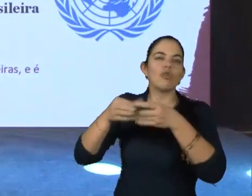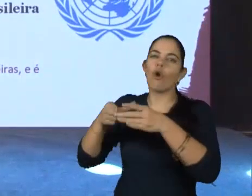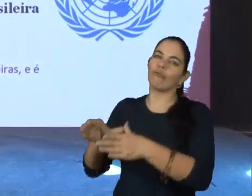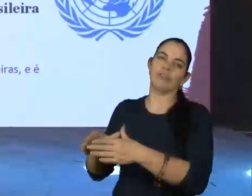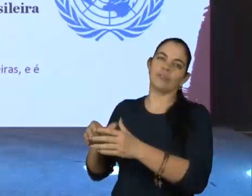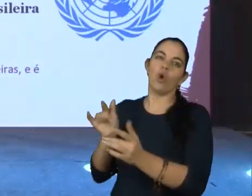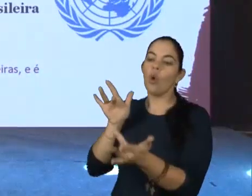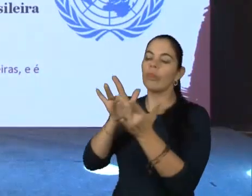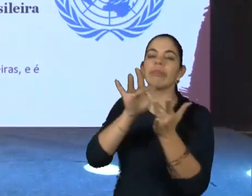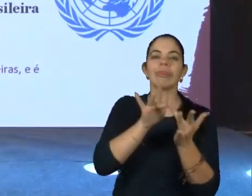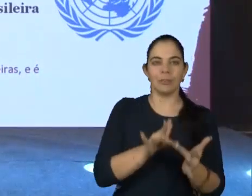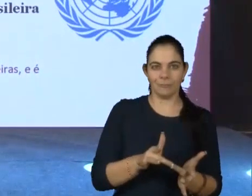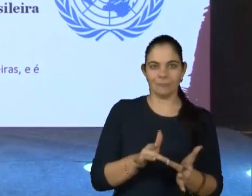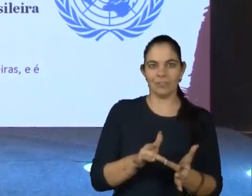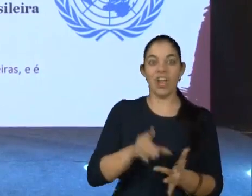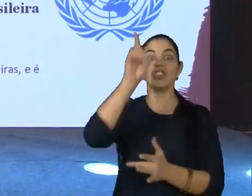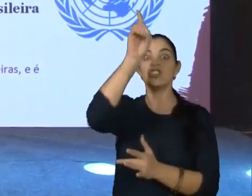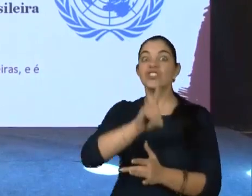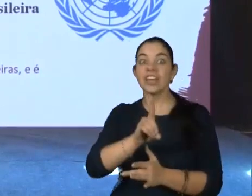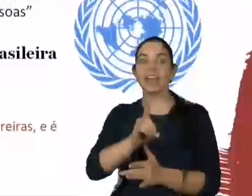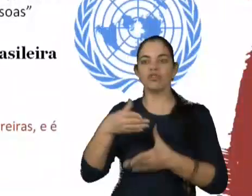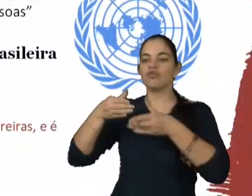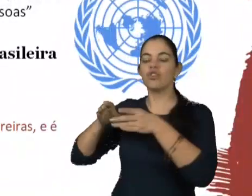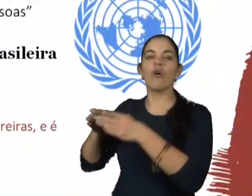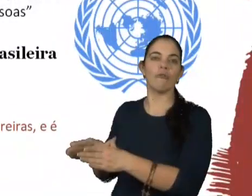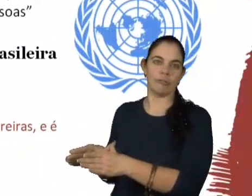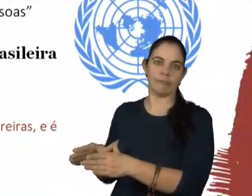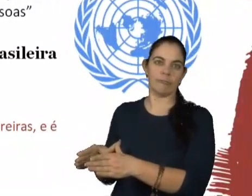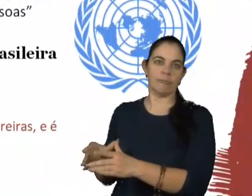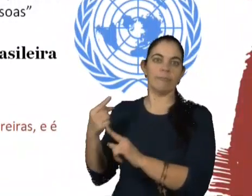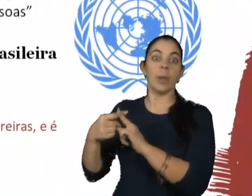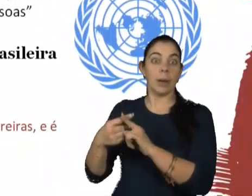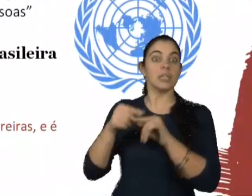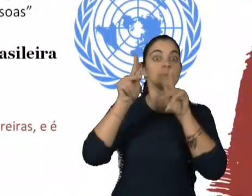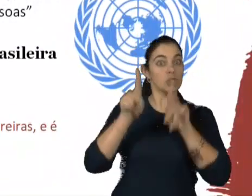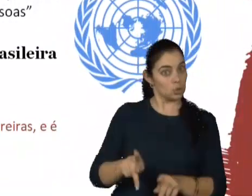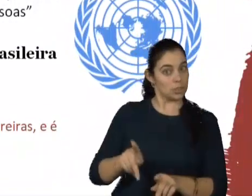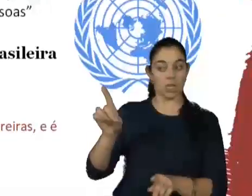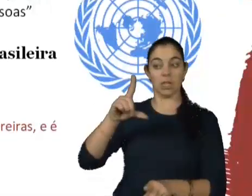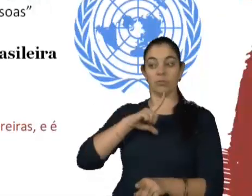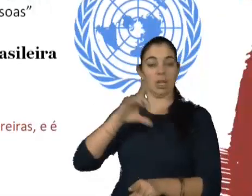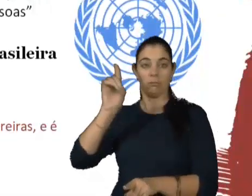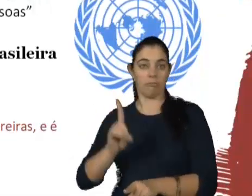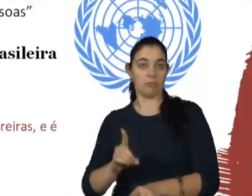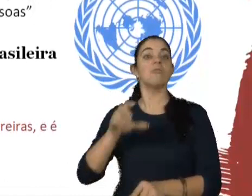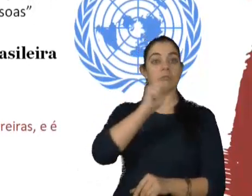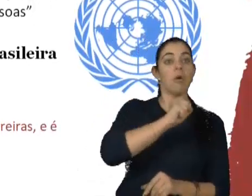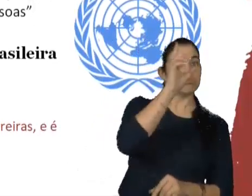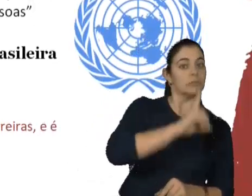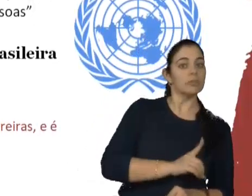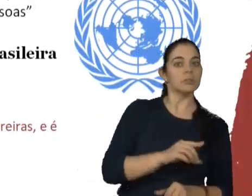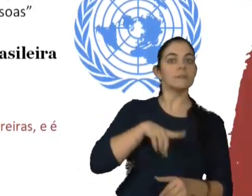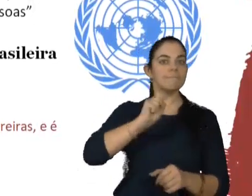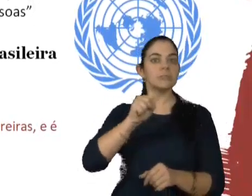como eu falei lá no começo. o direito de convivência é dado tanto às pessoas com deficiência quanto às pessoas sem deficiência.